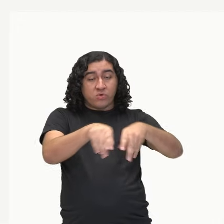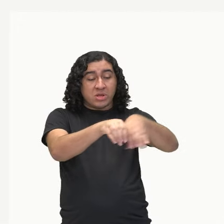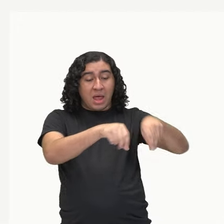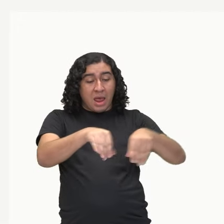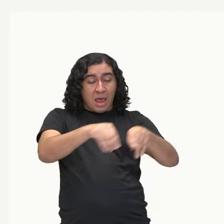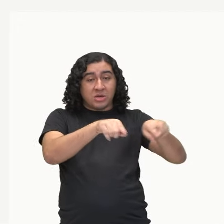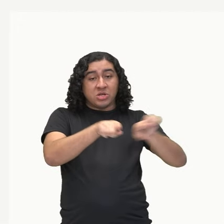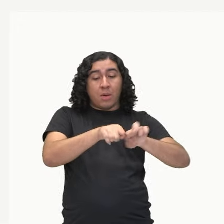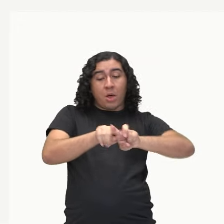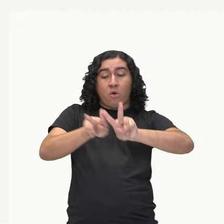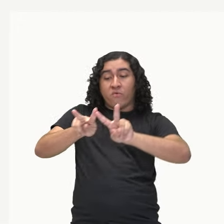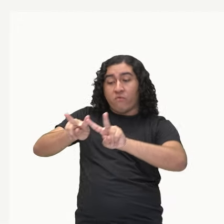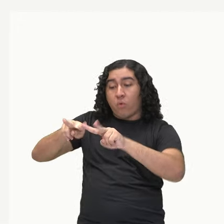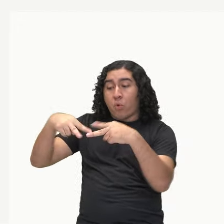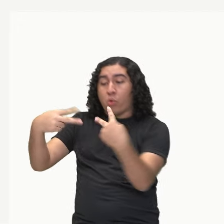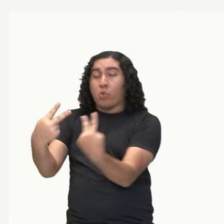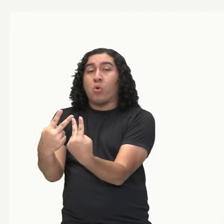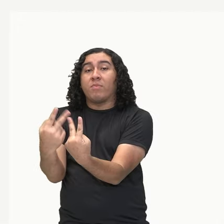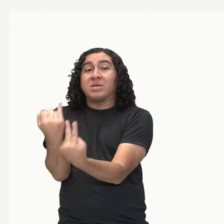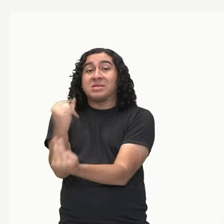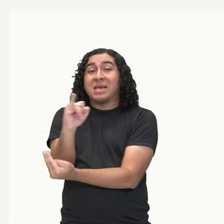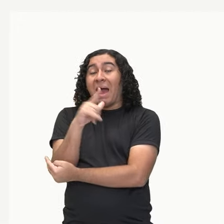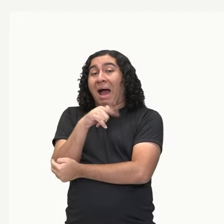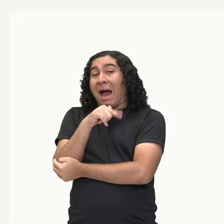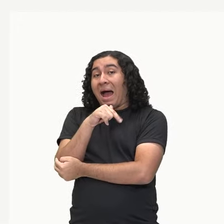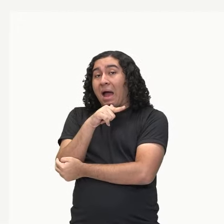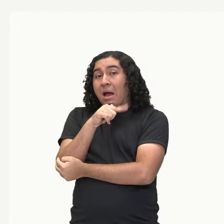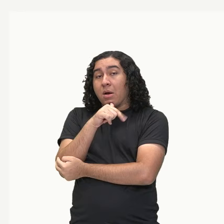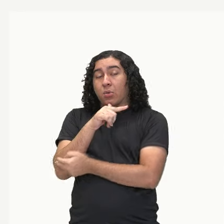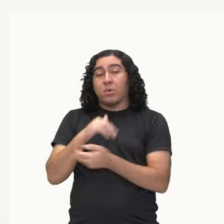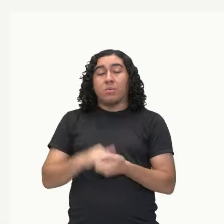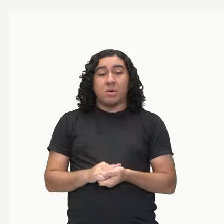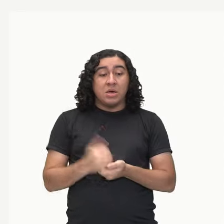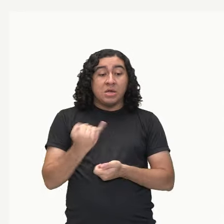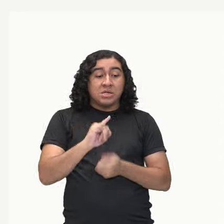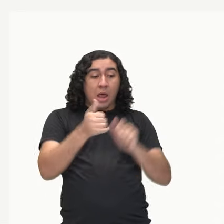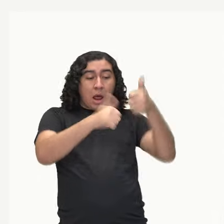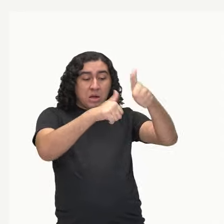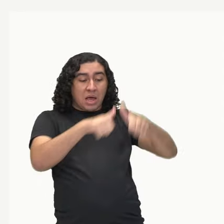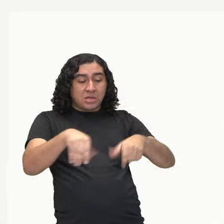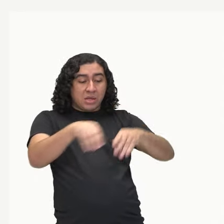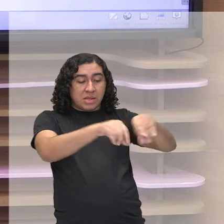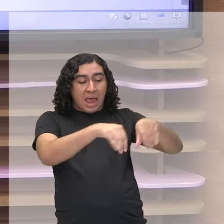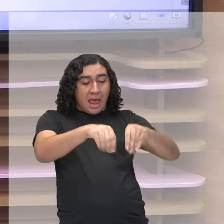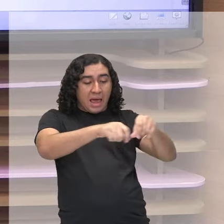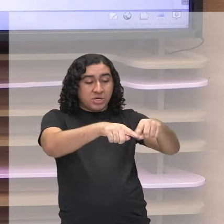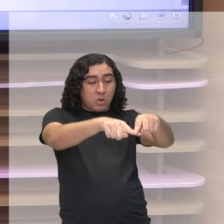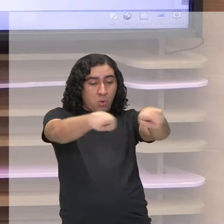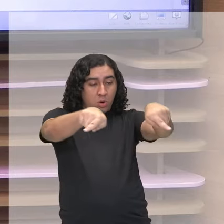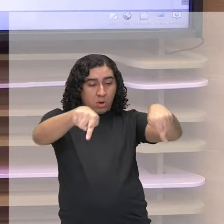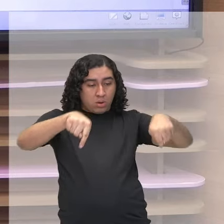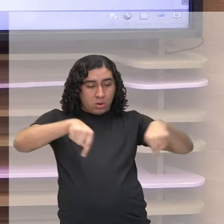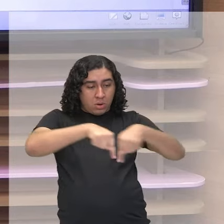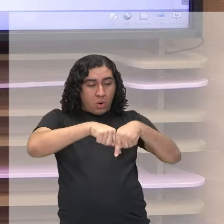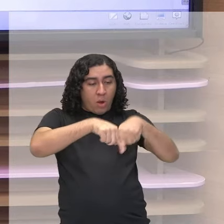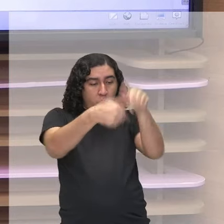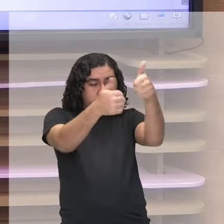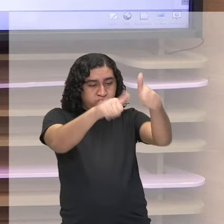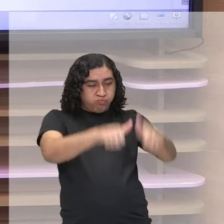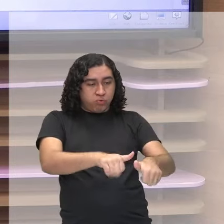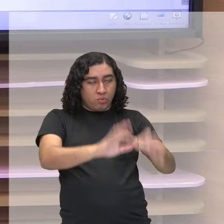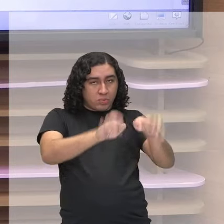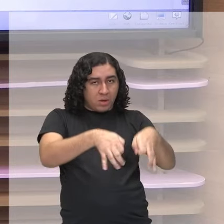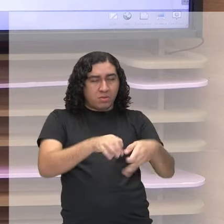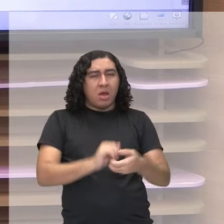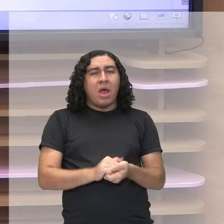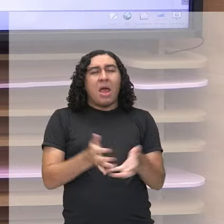populações aquáticas. Quando eu estou analisando uma área terrestre, eu vou analisar ali aquela área. Eu